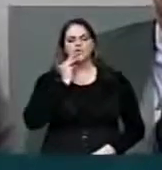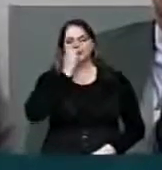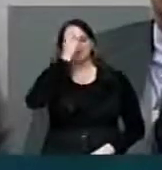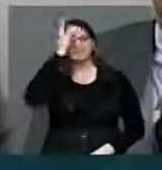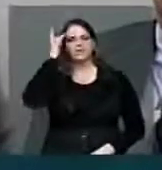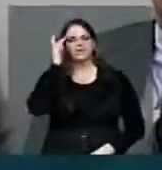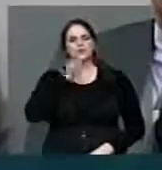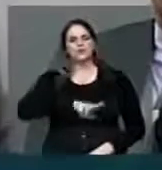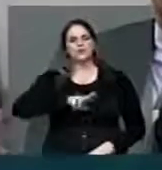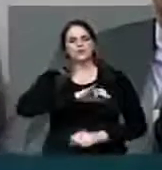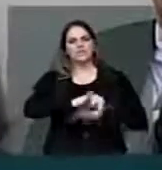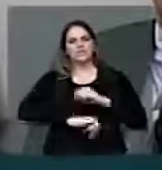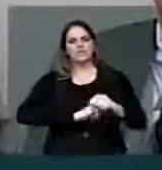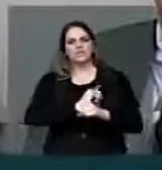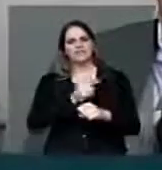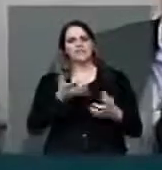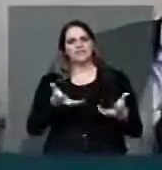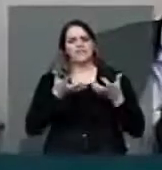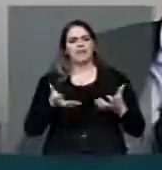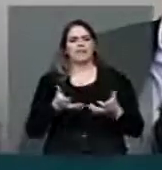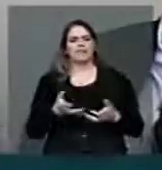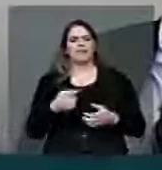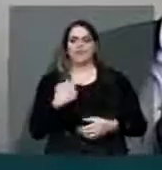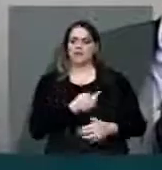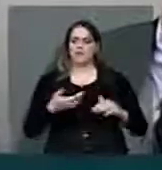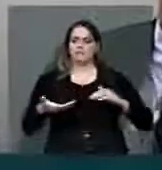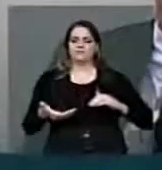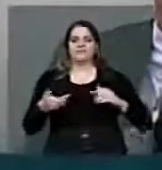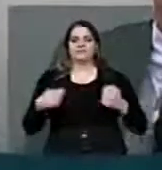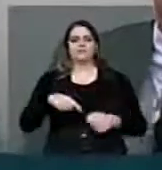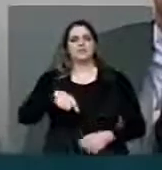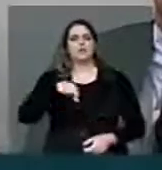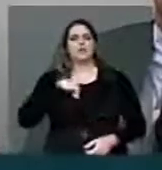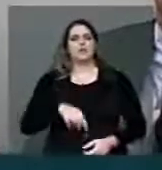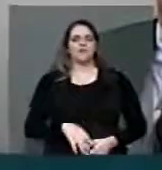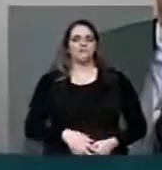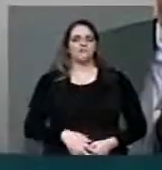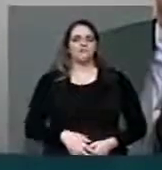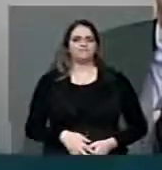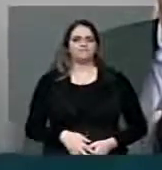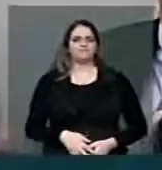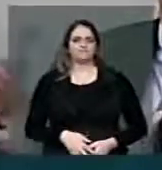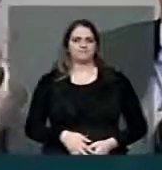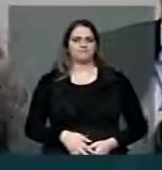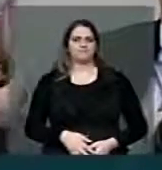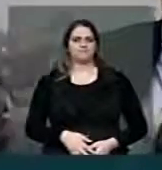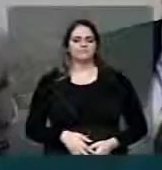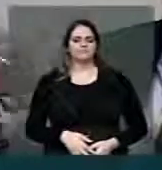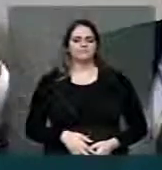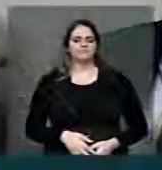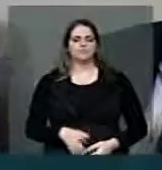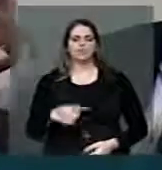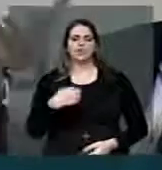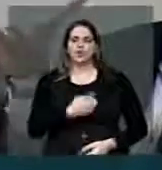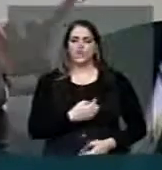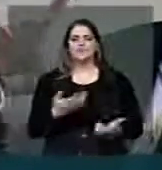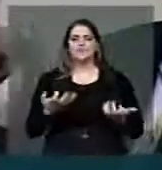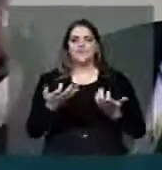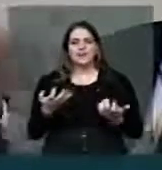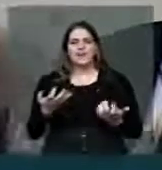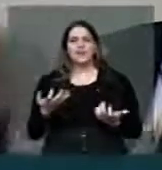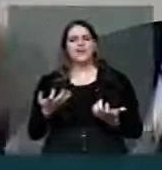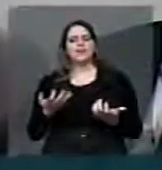defendem isso. O Congresso vai ter que escolher o que vai fazer. Sempre que possível, a gente procura conciliar o máximo